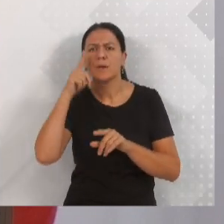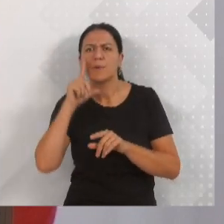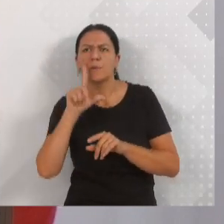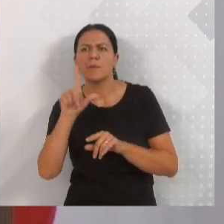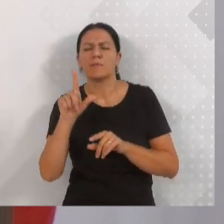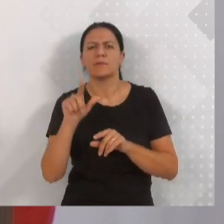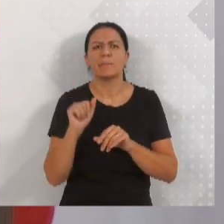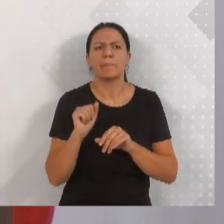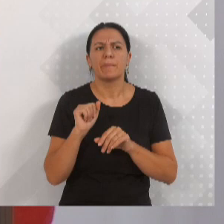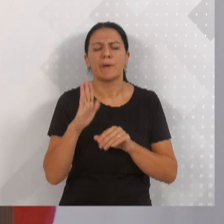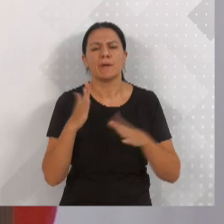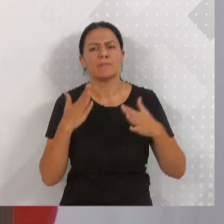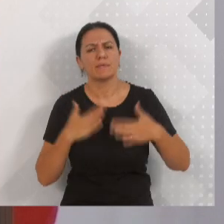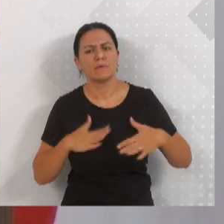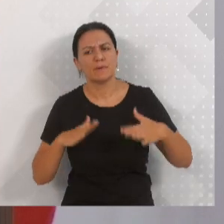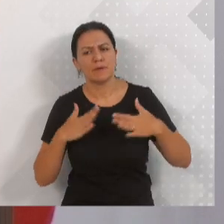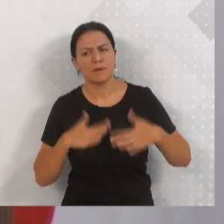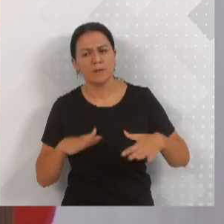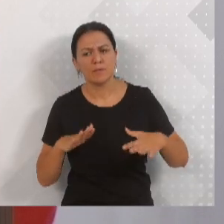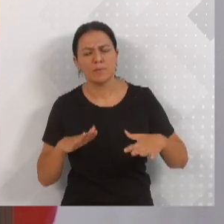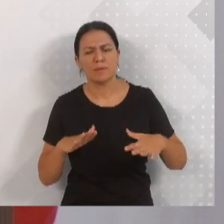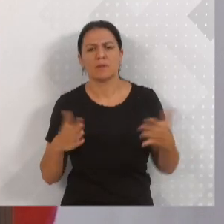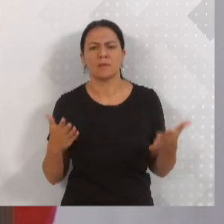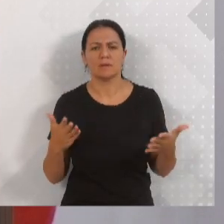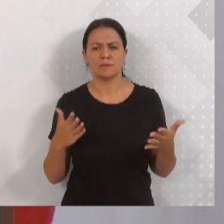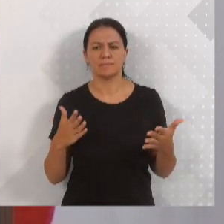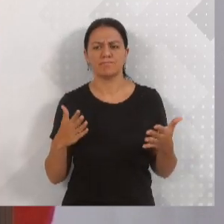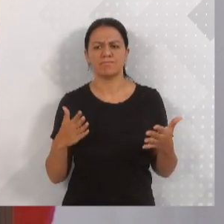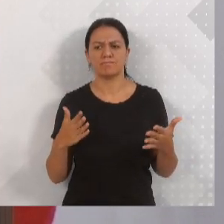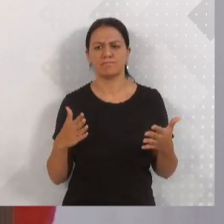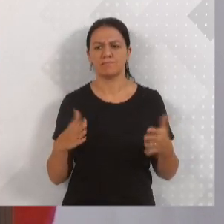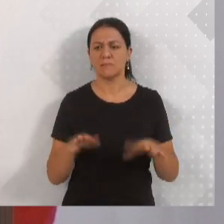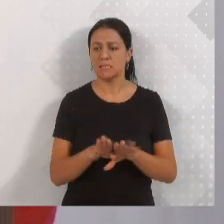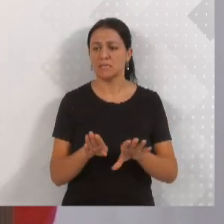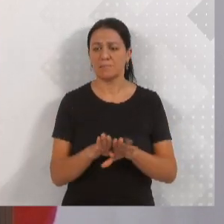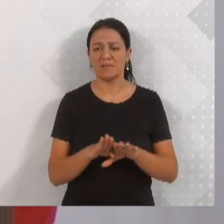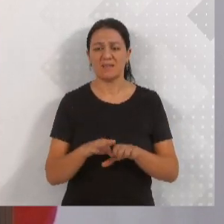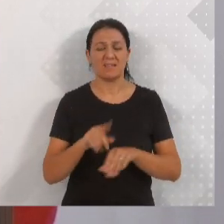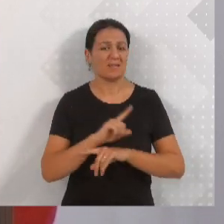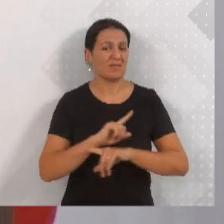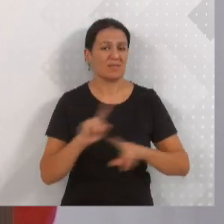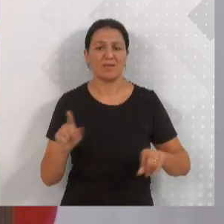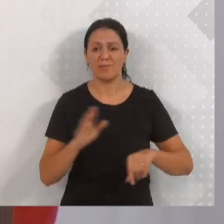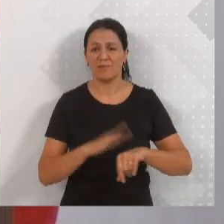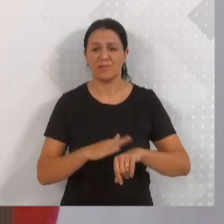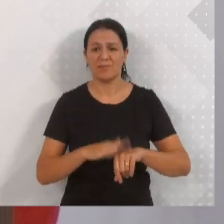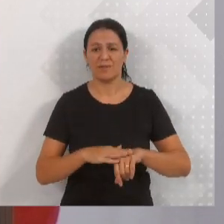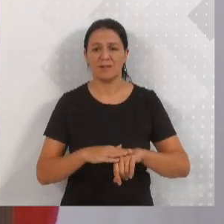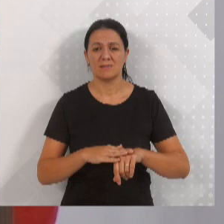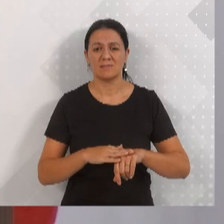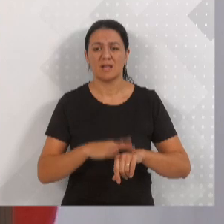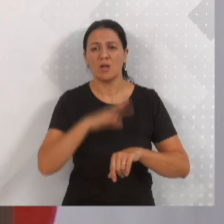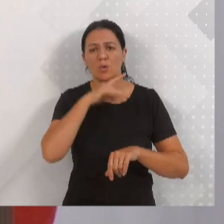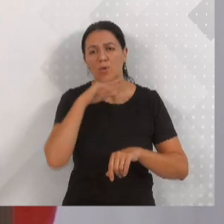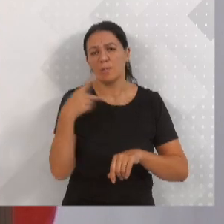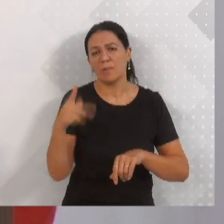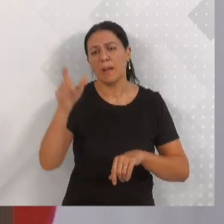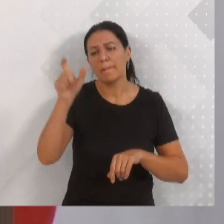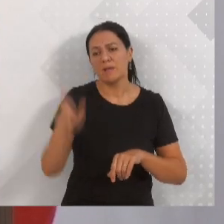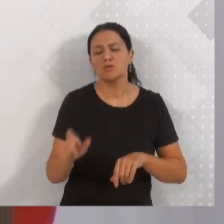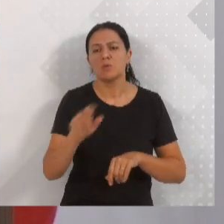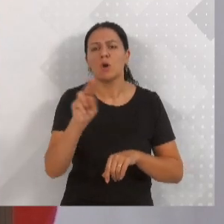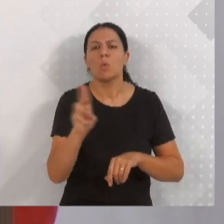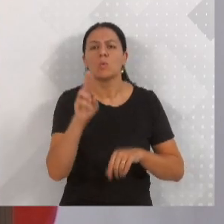mais tranquila, serena e uma forma que não prejudique o usuário. Esse não